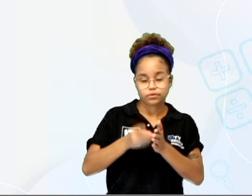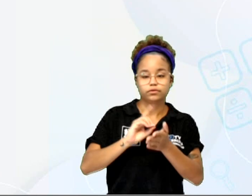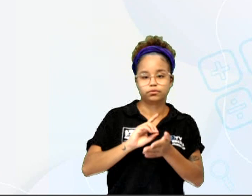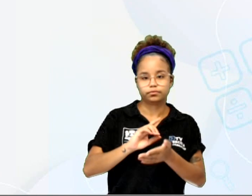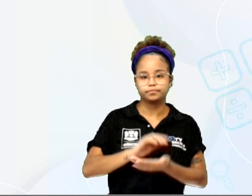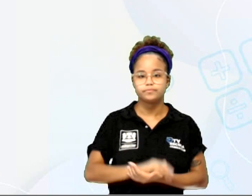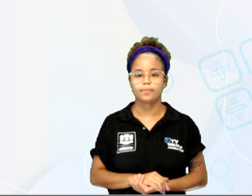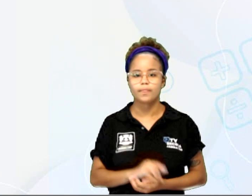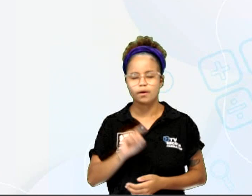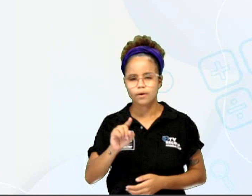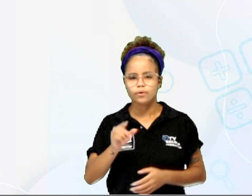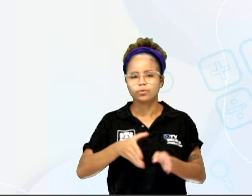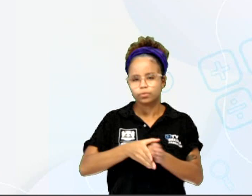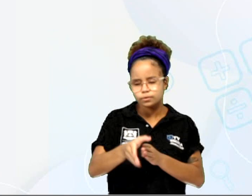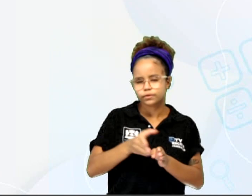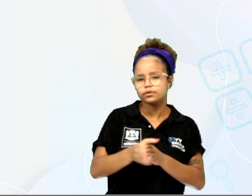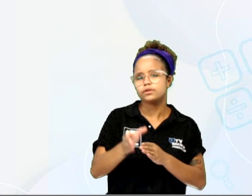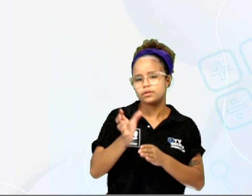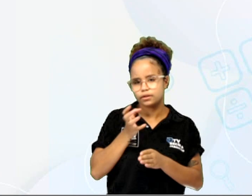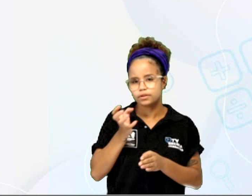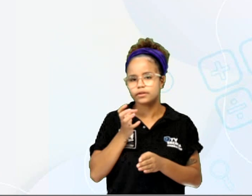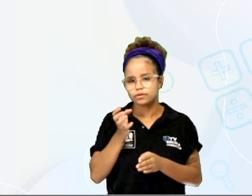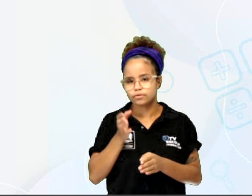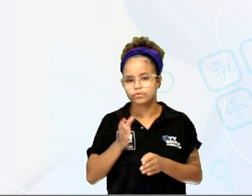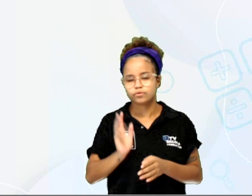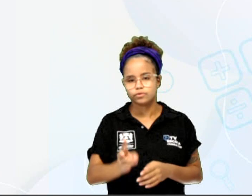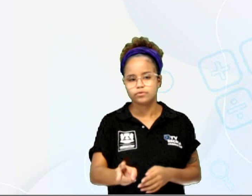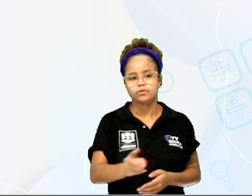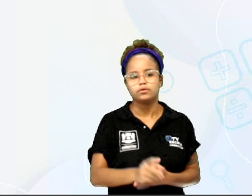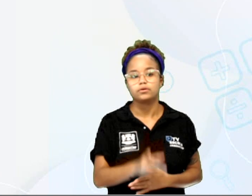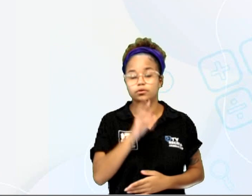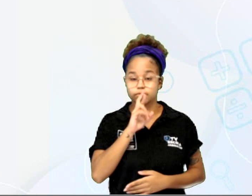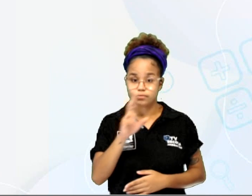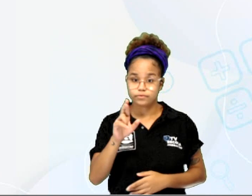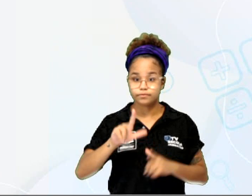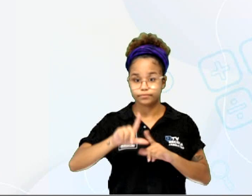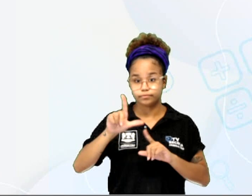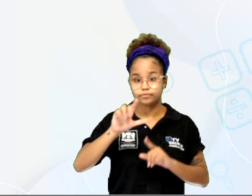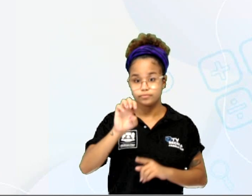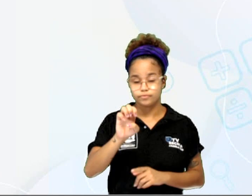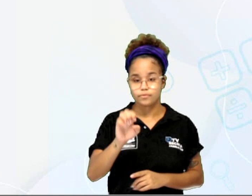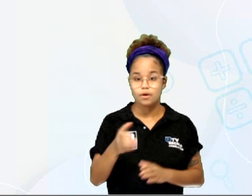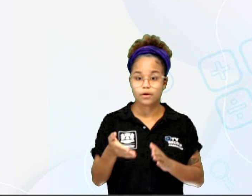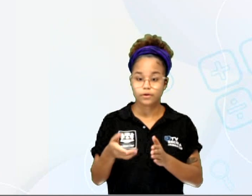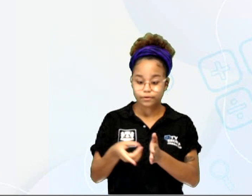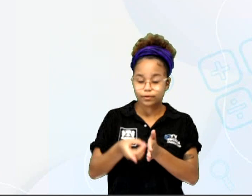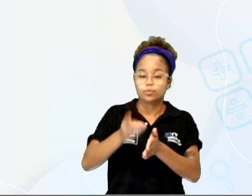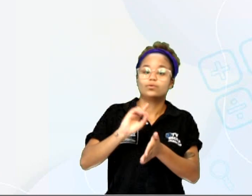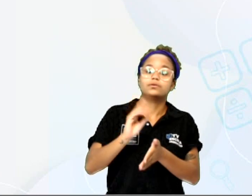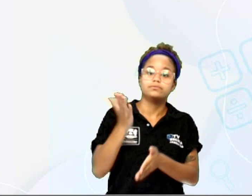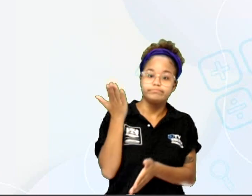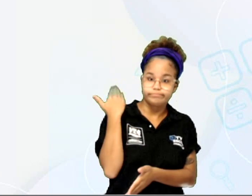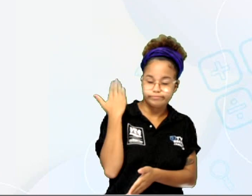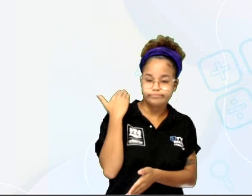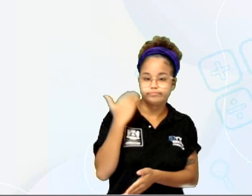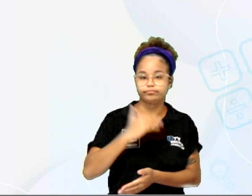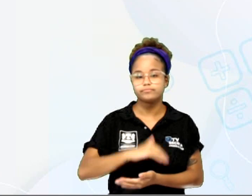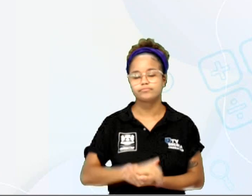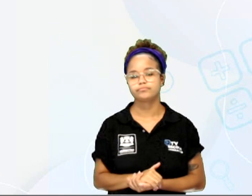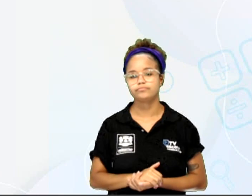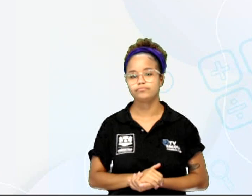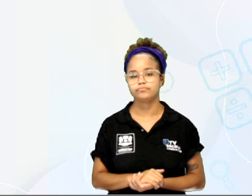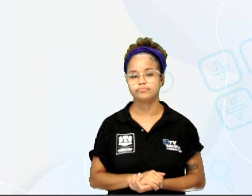e são esses conselhos que ela deseja seguir. Portanto, aí nossa resposta antecederam. Antecederam aqueles que vieram antes.